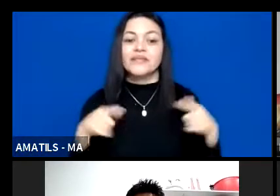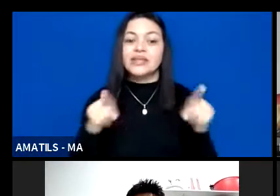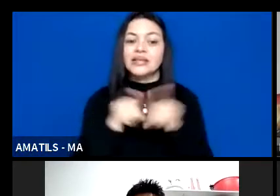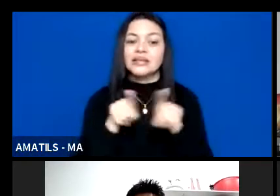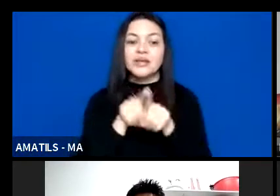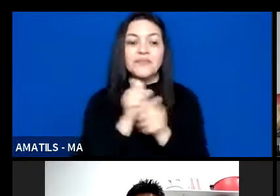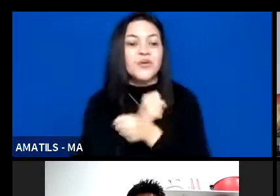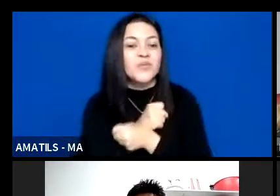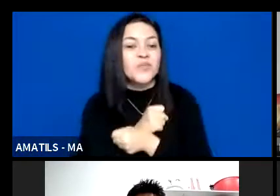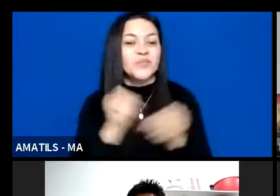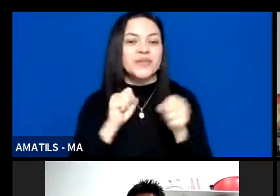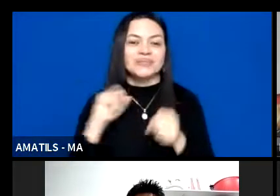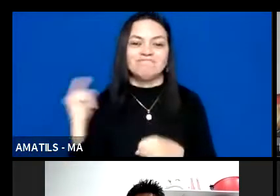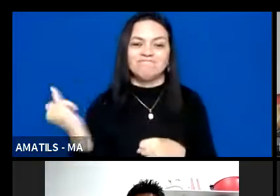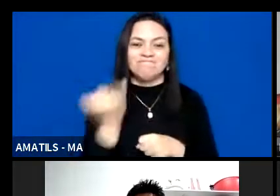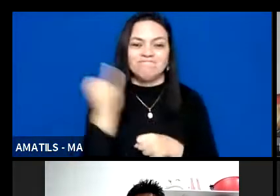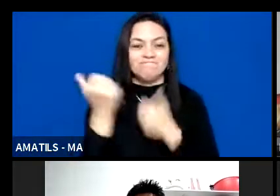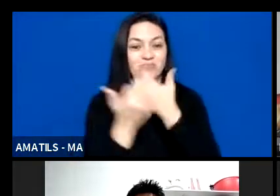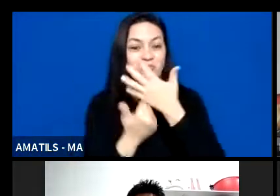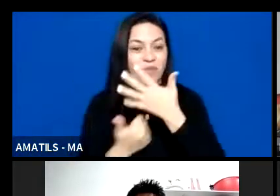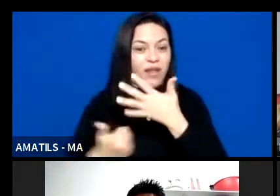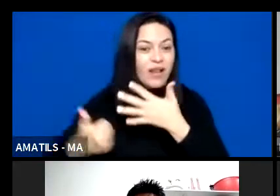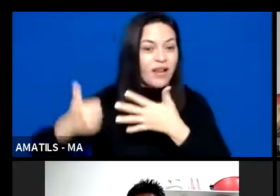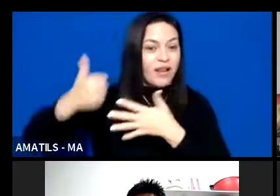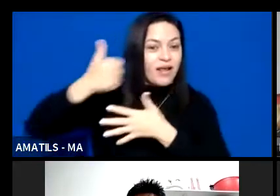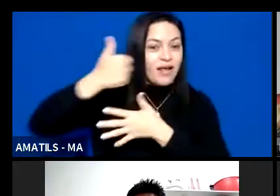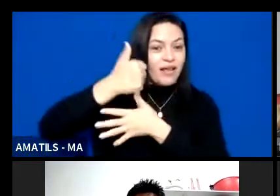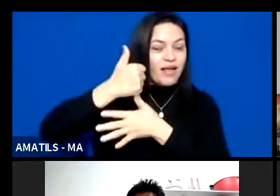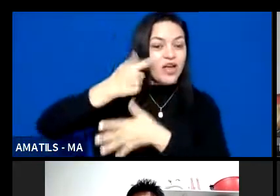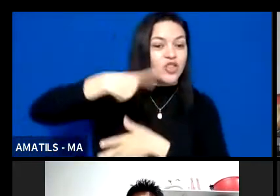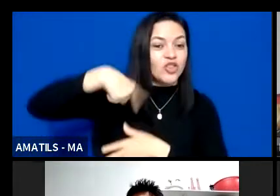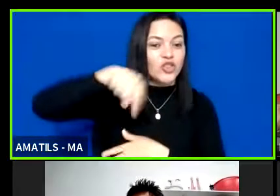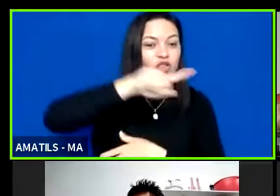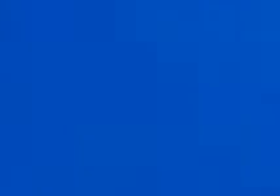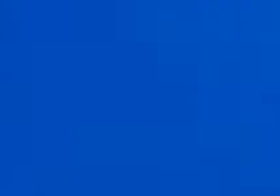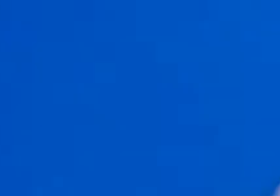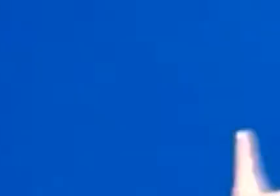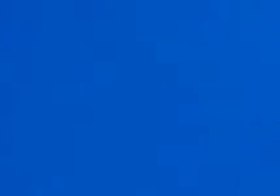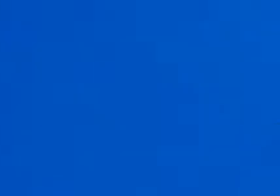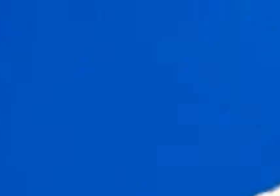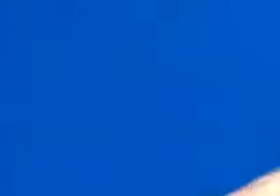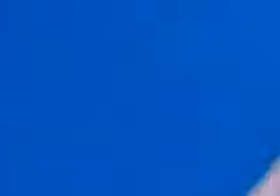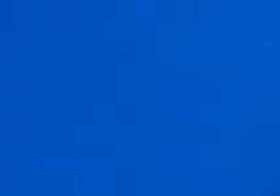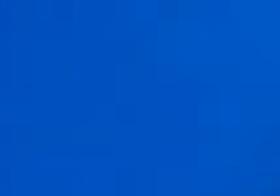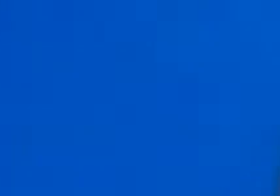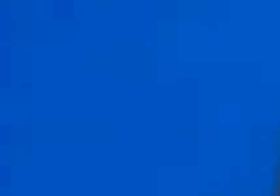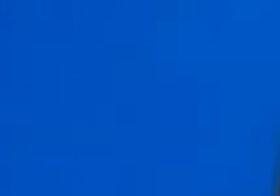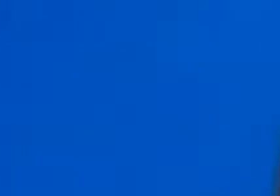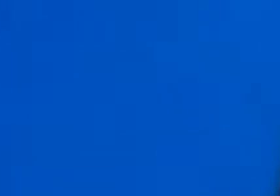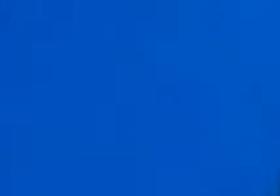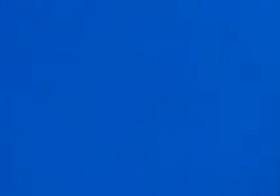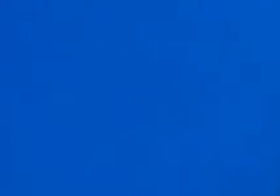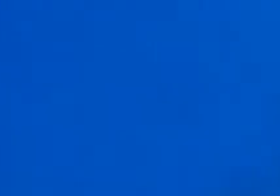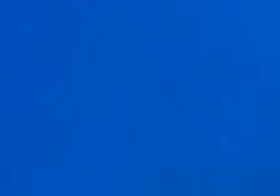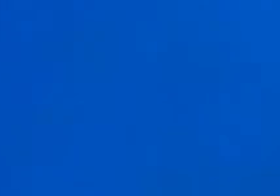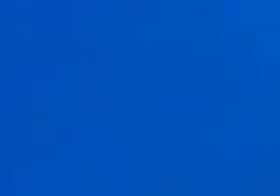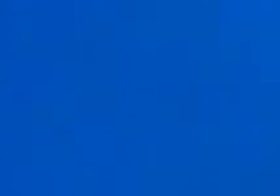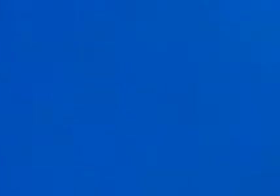privilégio, mais uma vez, nós nos encontrarmos aqui de maneira virtual para